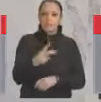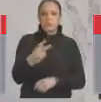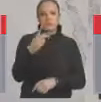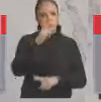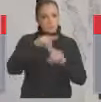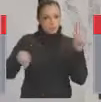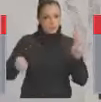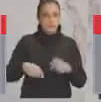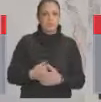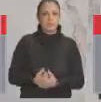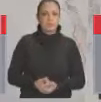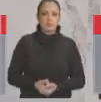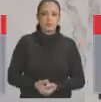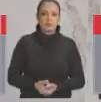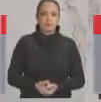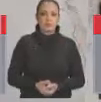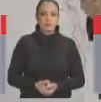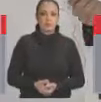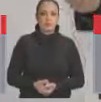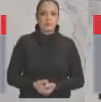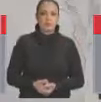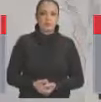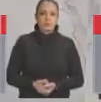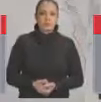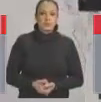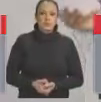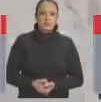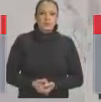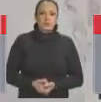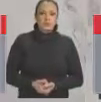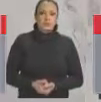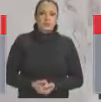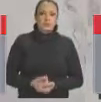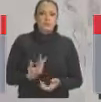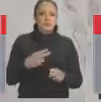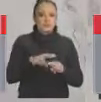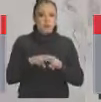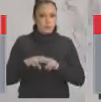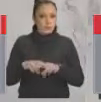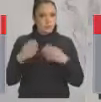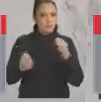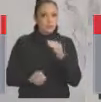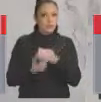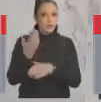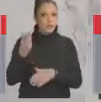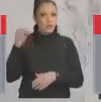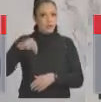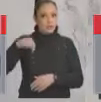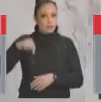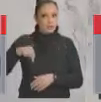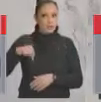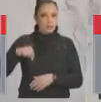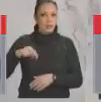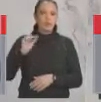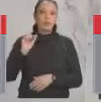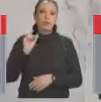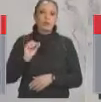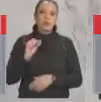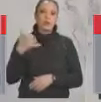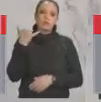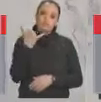a veemência, seu presidente. Por isso que eu, para concluir, criei aqui na Assembleia Legislativa, no nosso gabinete, um disco de denúncia